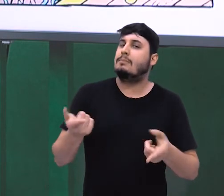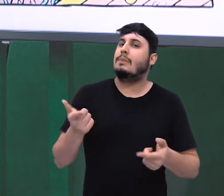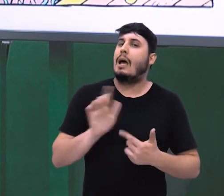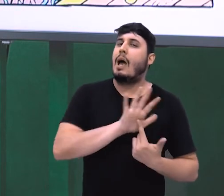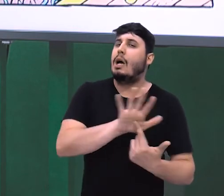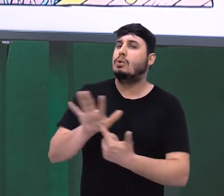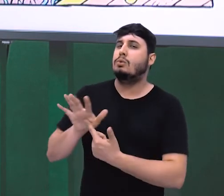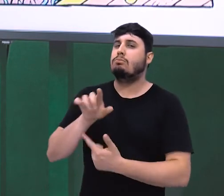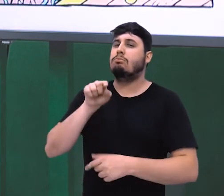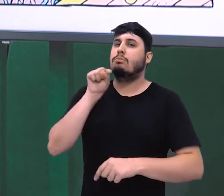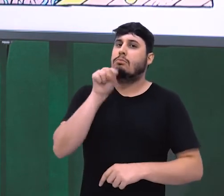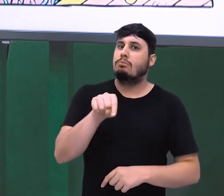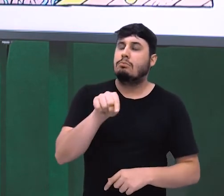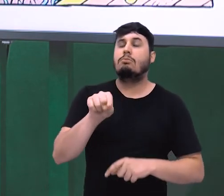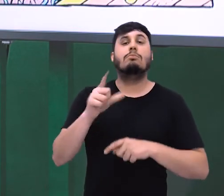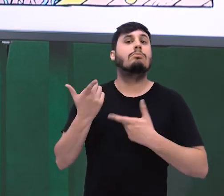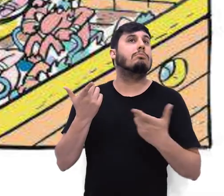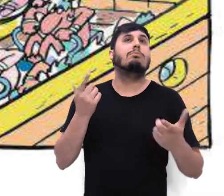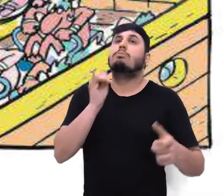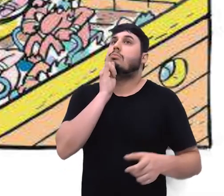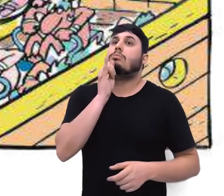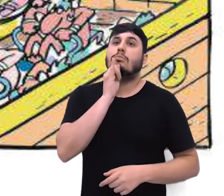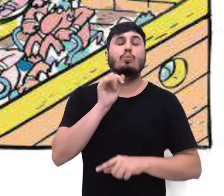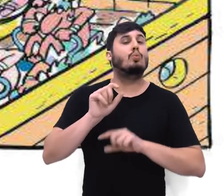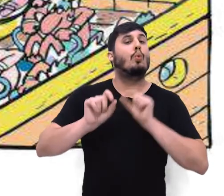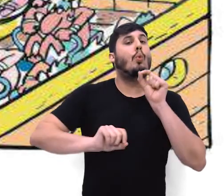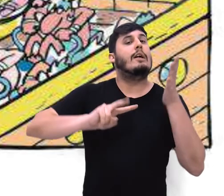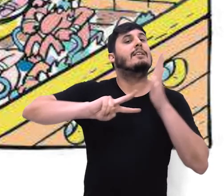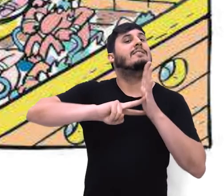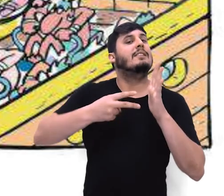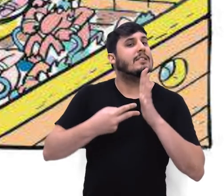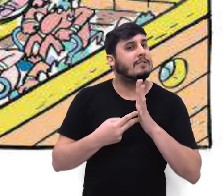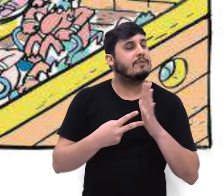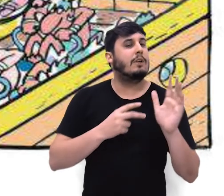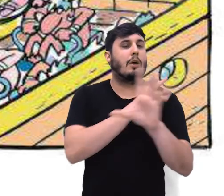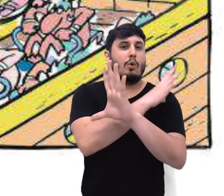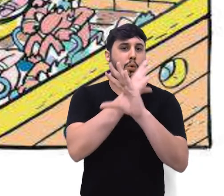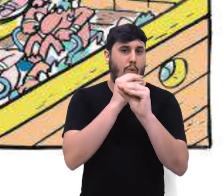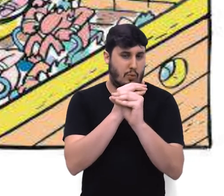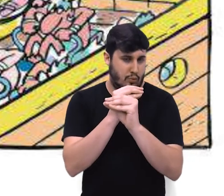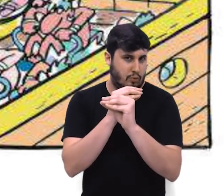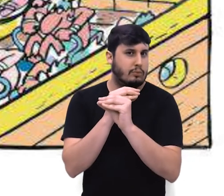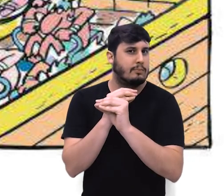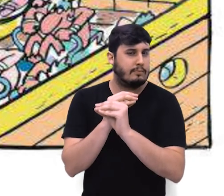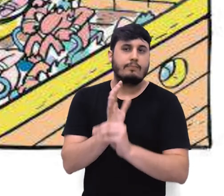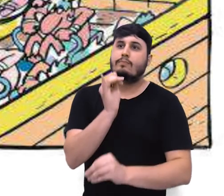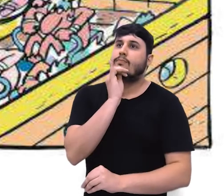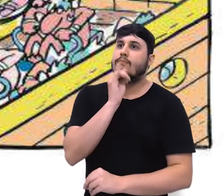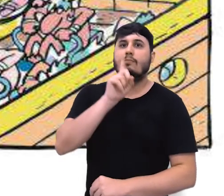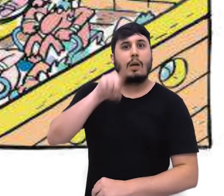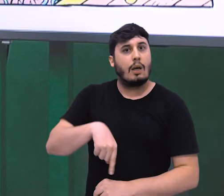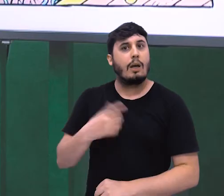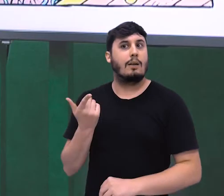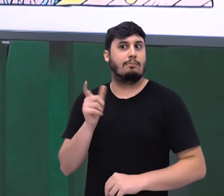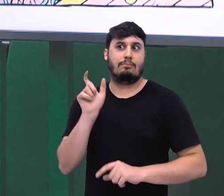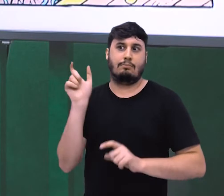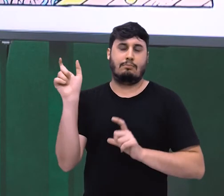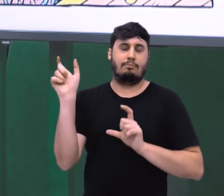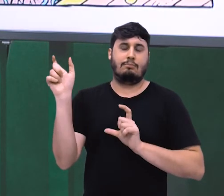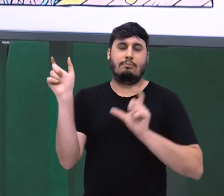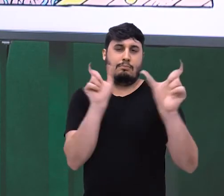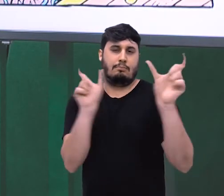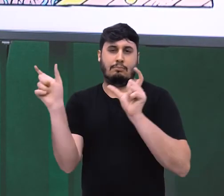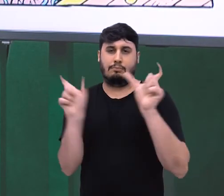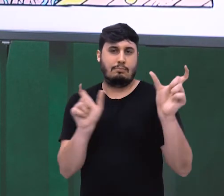lembrar o que é, por exemplo, a conjunção. A conjunção é um fator indicativo da natureza das relações entre as orações. Então,